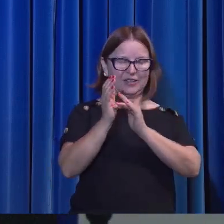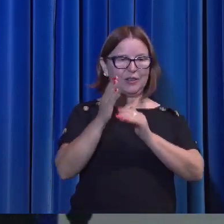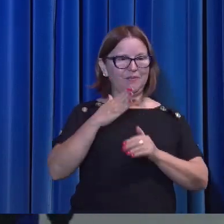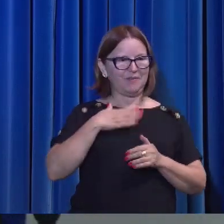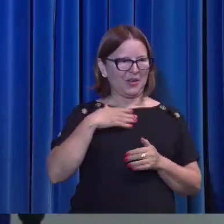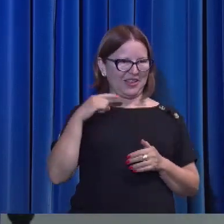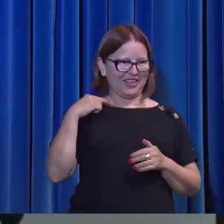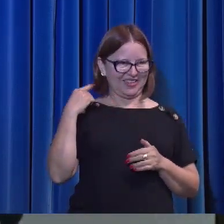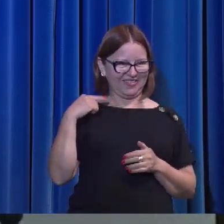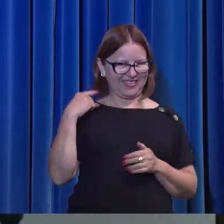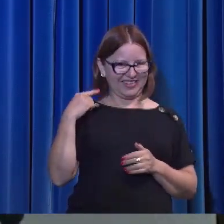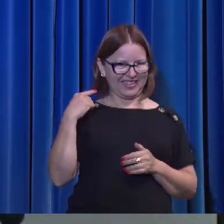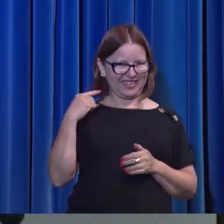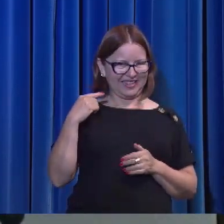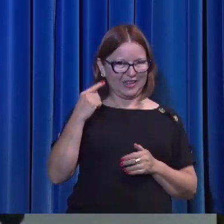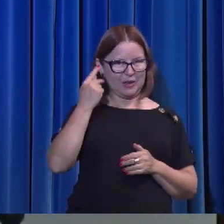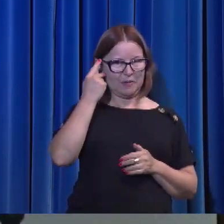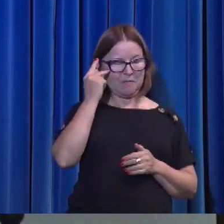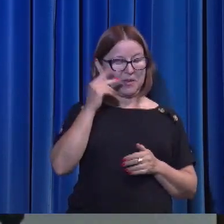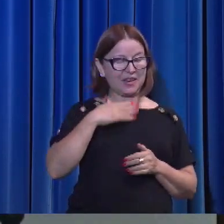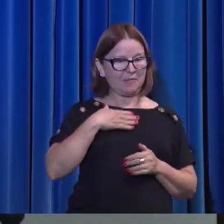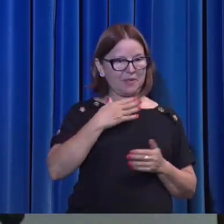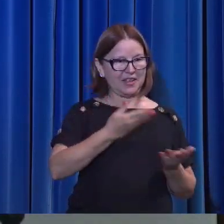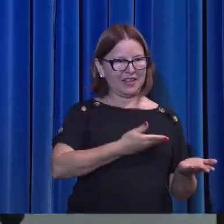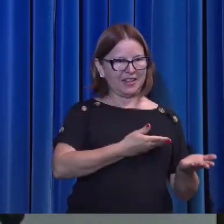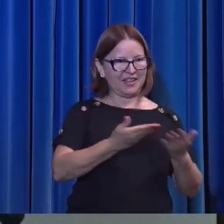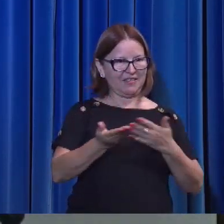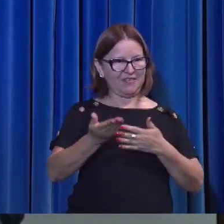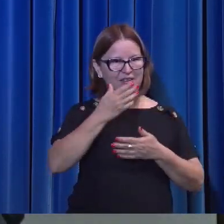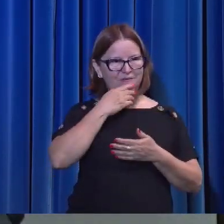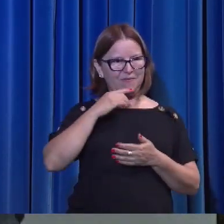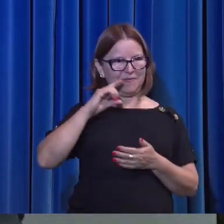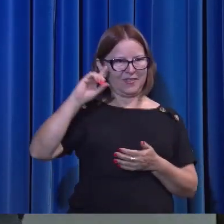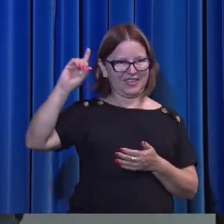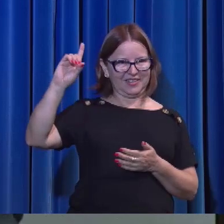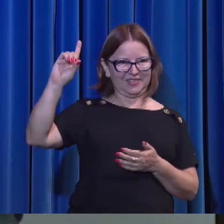advogado para me levar ao Pai.